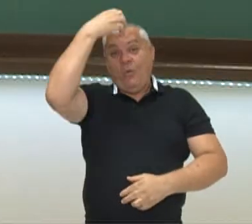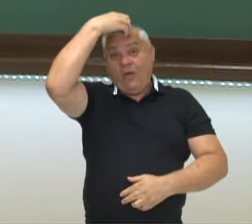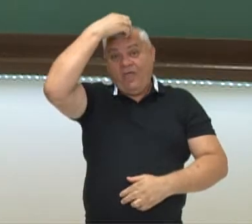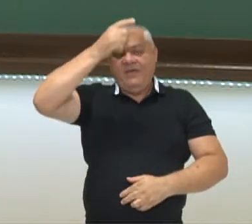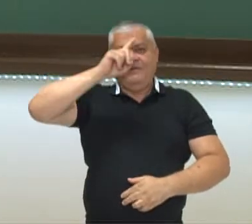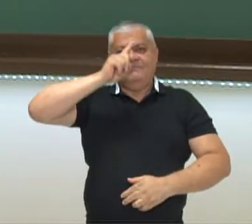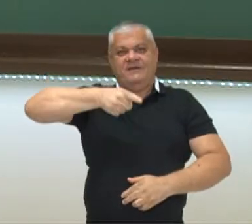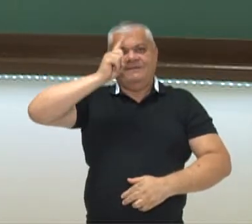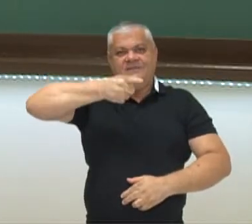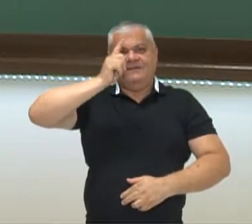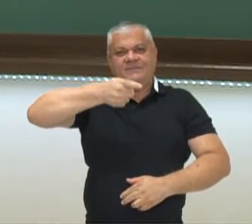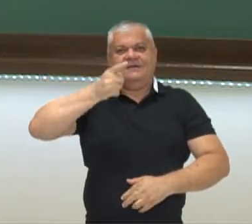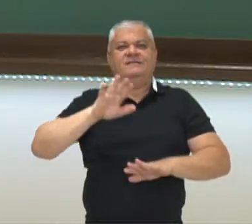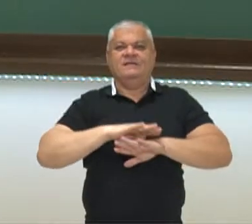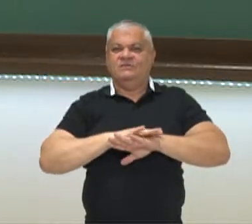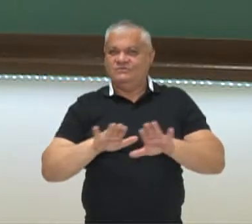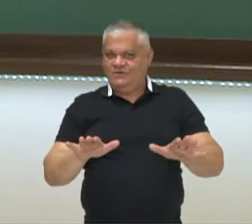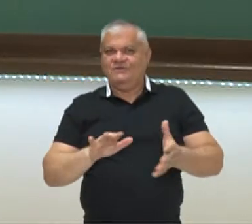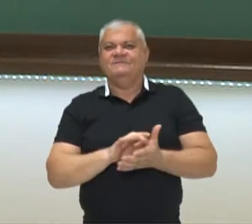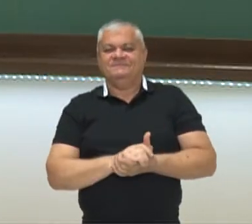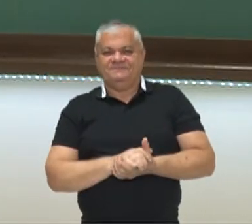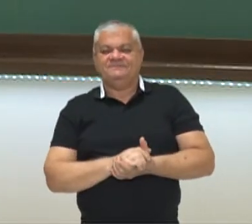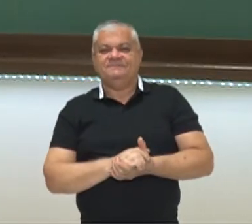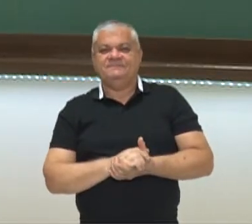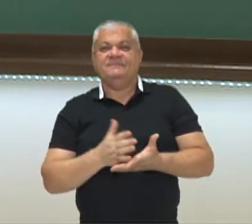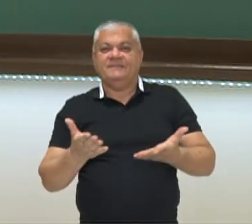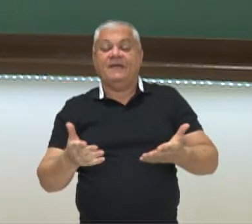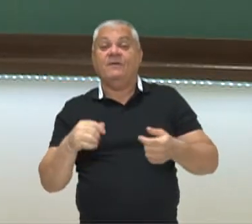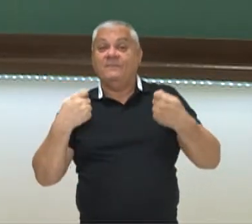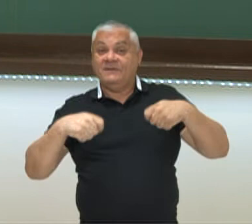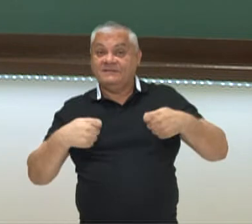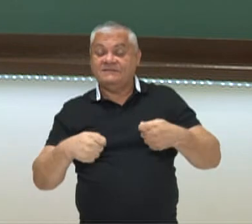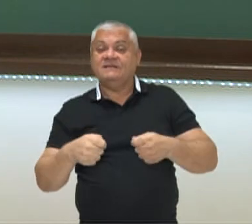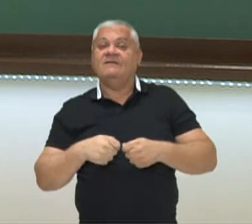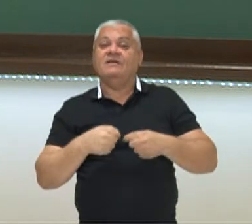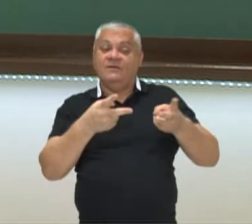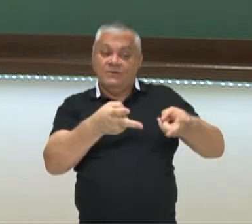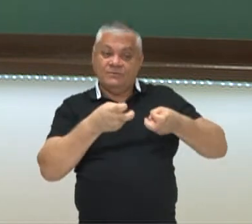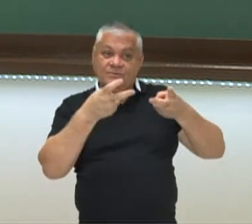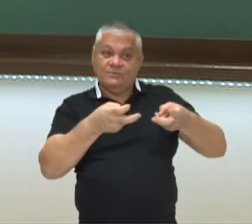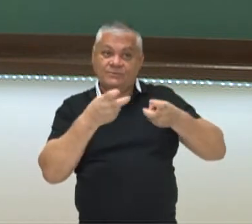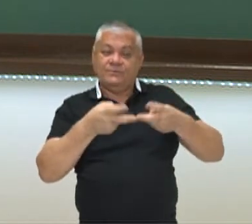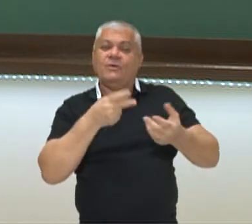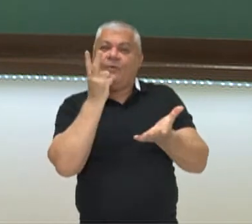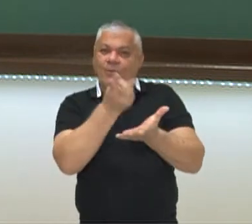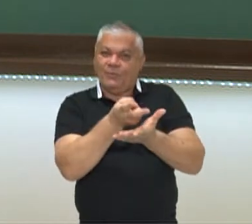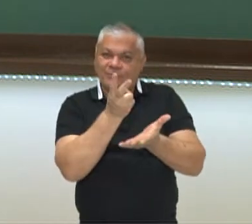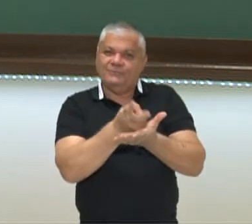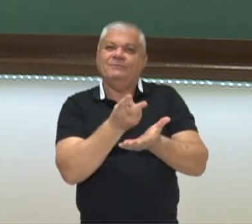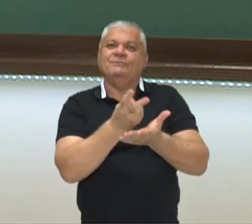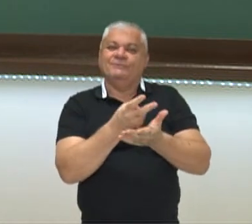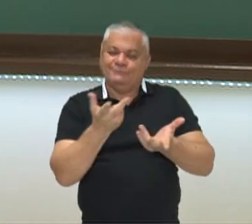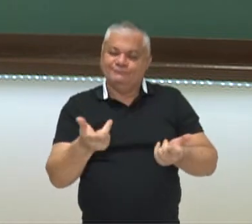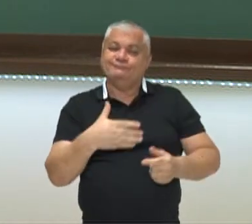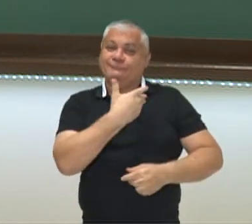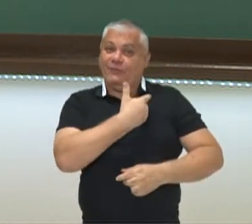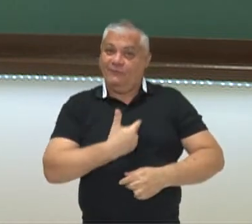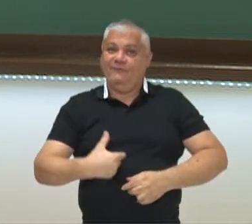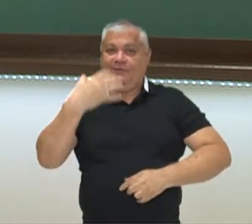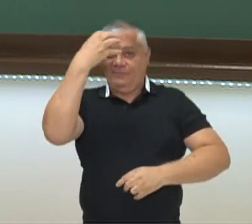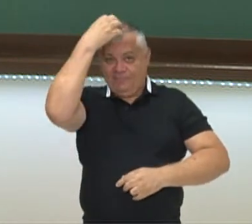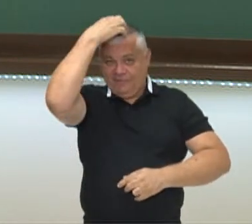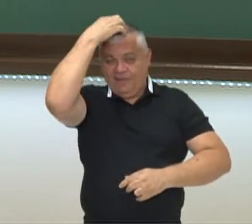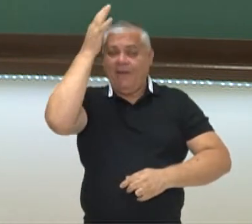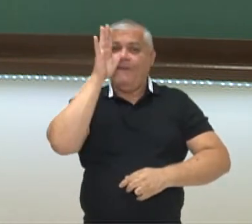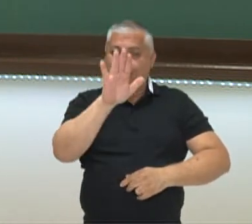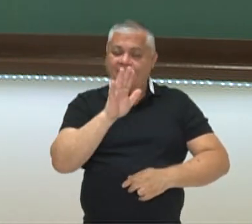manutenção do status quo, a manutenção das ferramentas de exploração. Então, ainda no Brasil-Império, havia questões muito